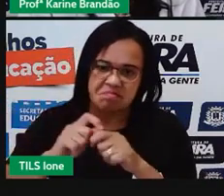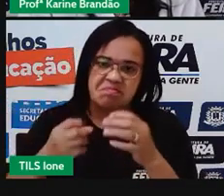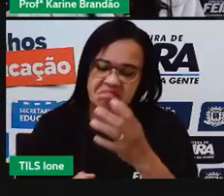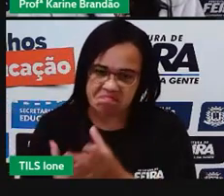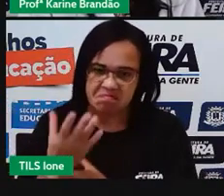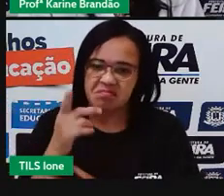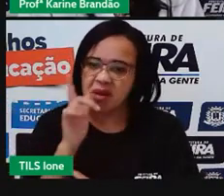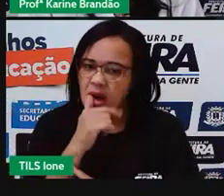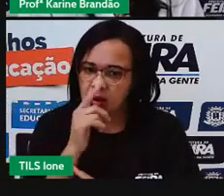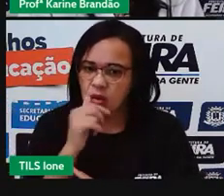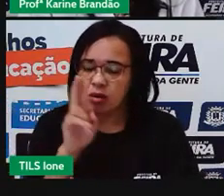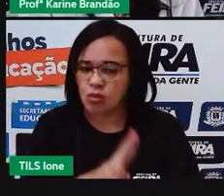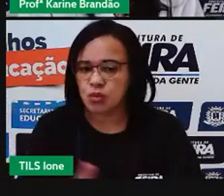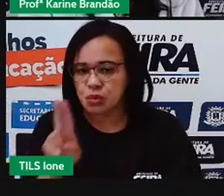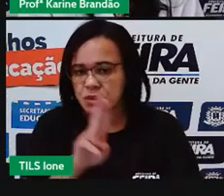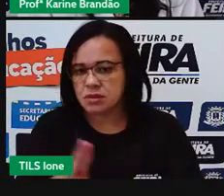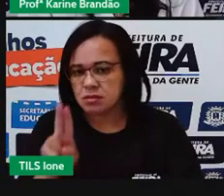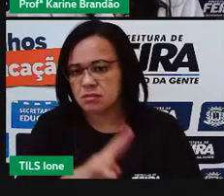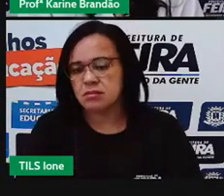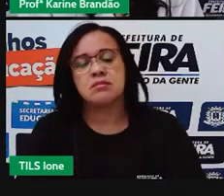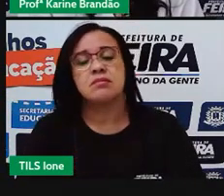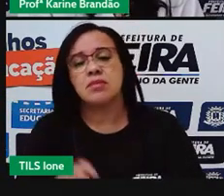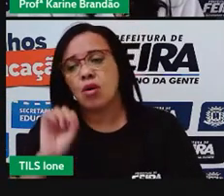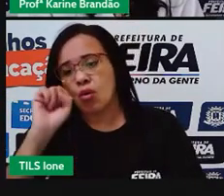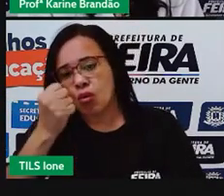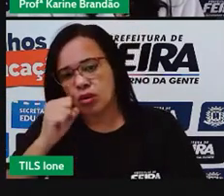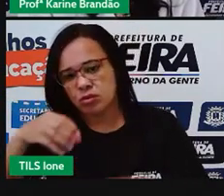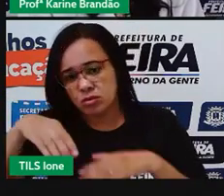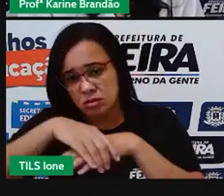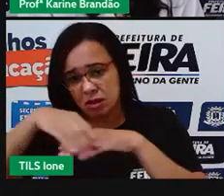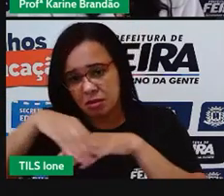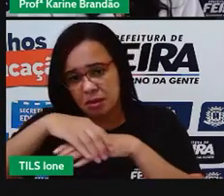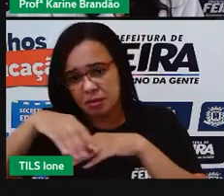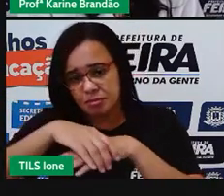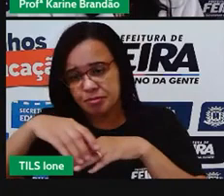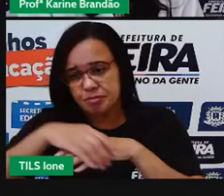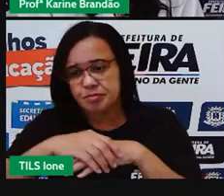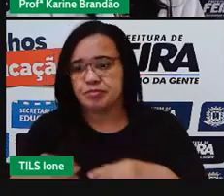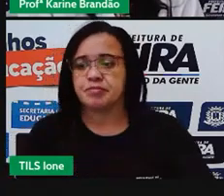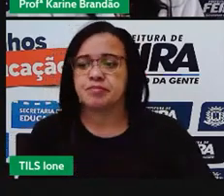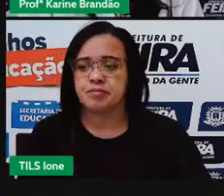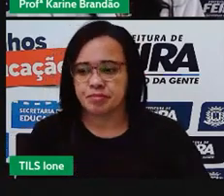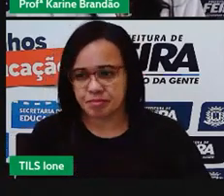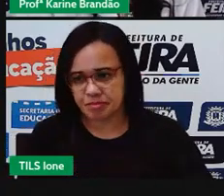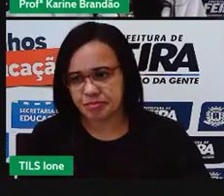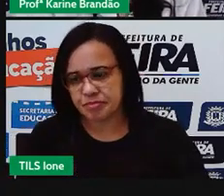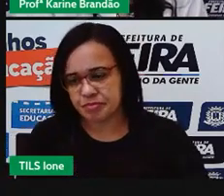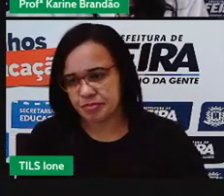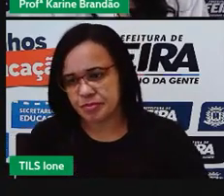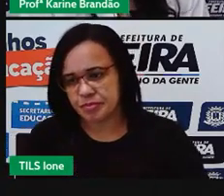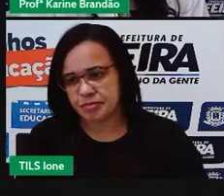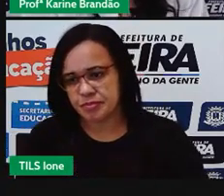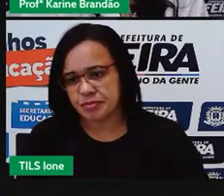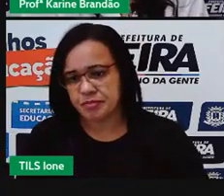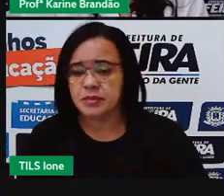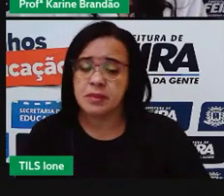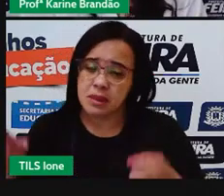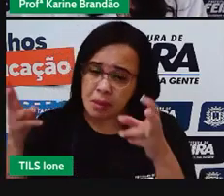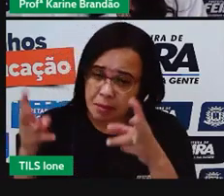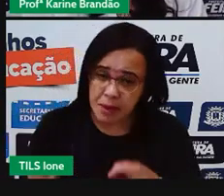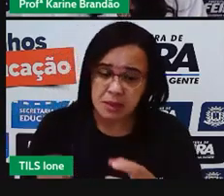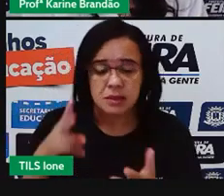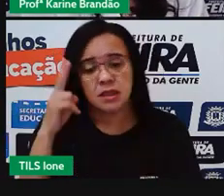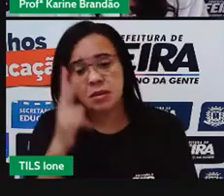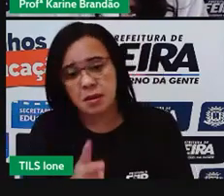Par de sapato de couro, 8.000 litros de água. Então, percebam que, constantemente, no